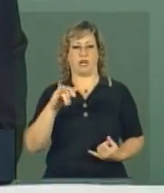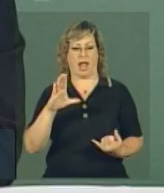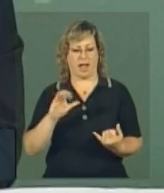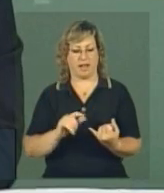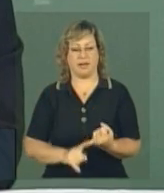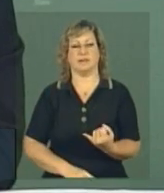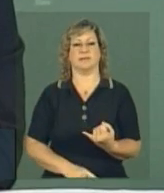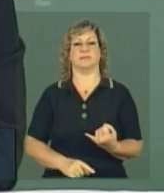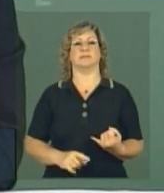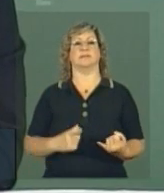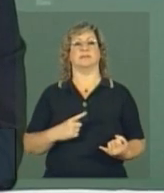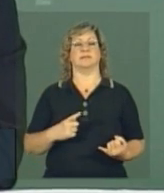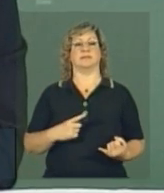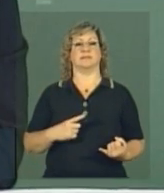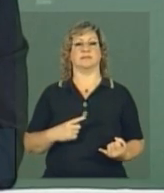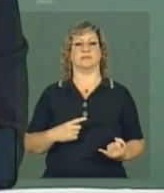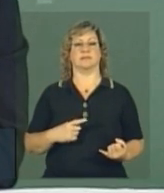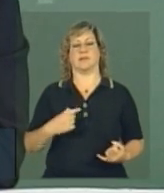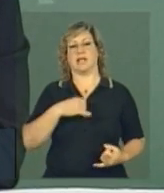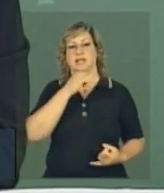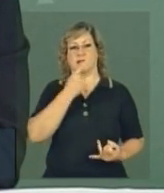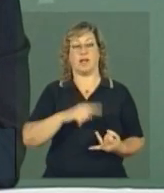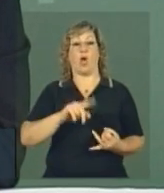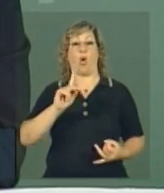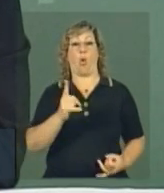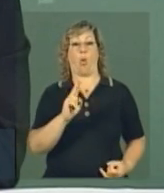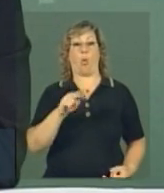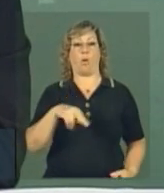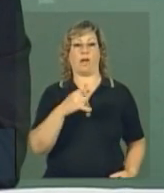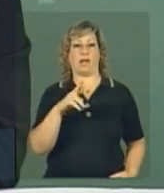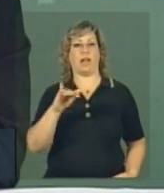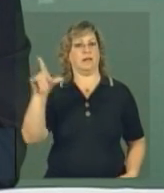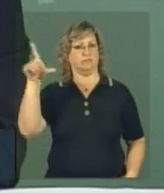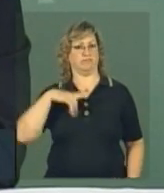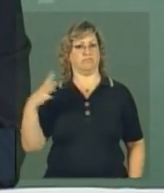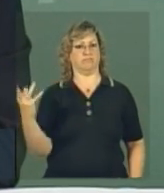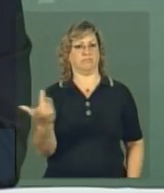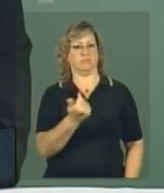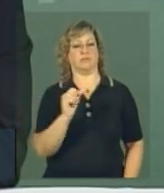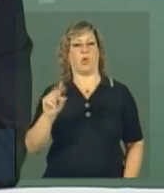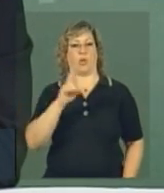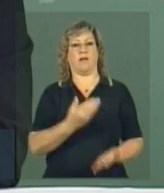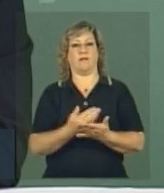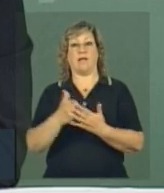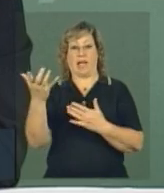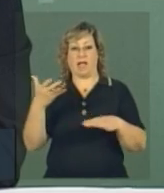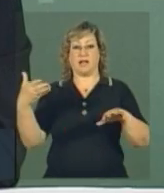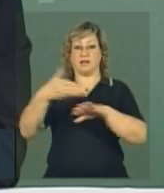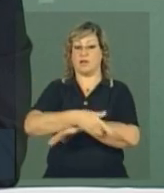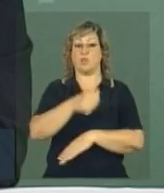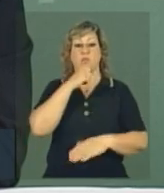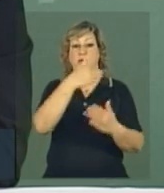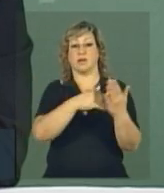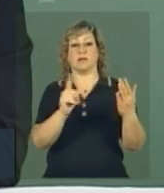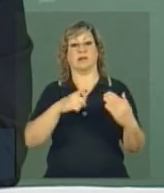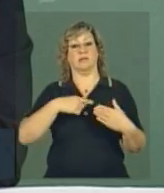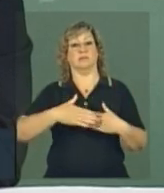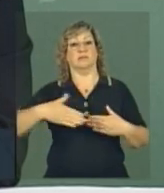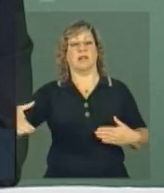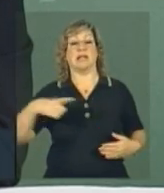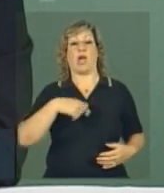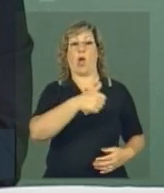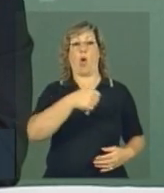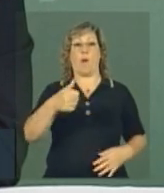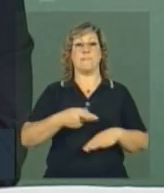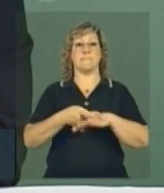exemplo. A Hungria tem excelentes universidades, quer participar do programa, não está nem naquela lista. Tem 11 prêmios nobres